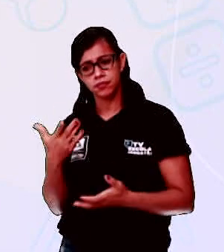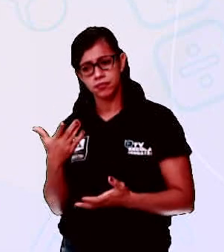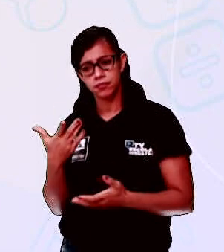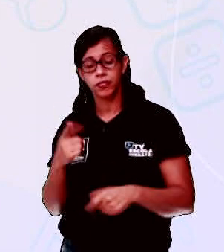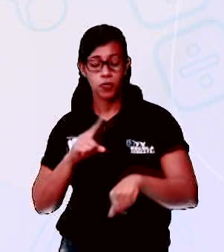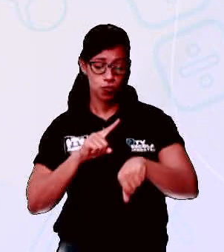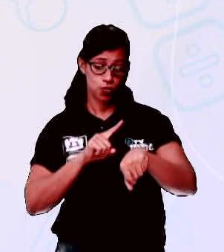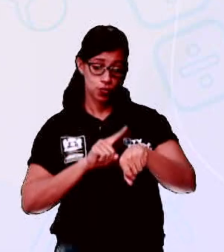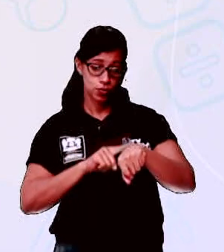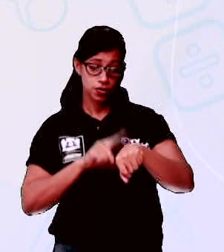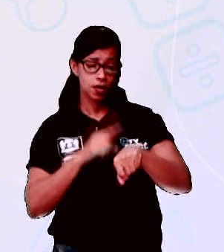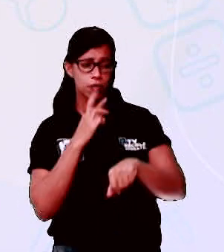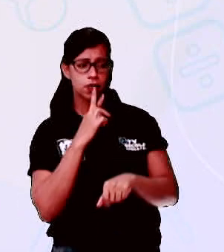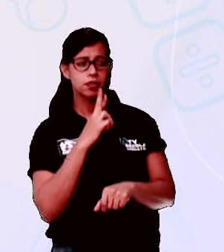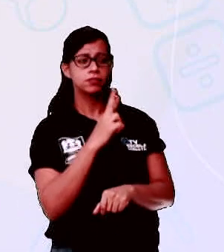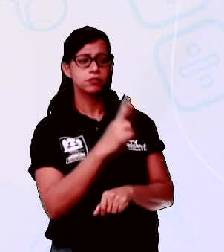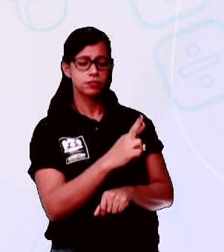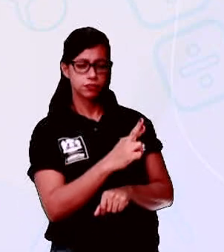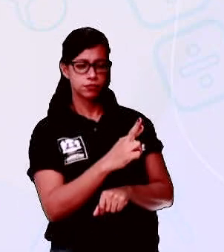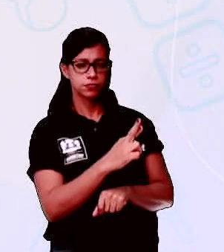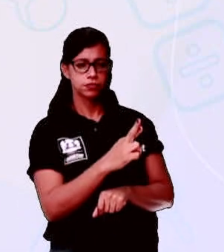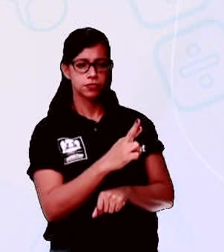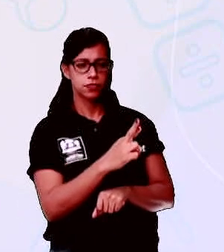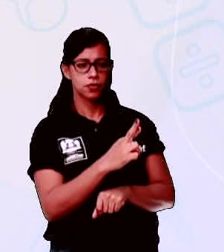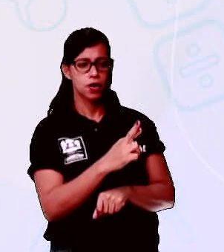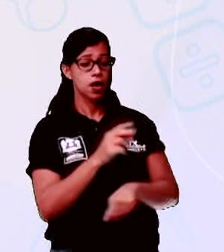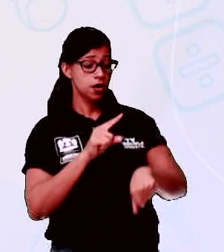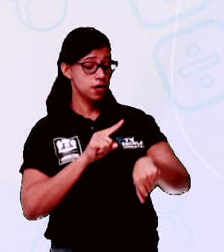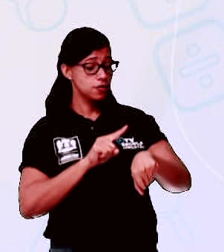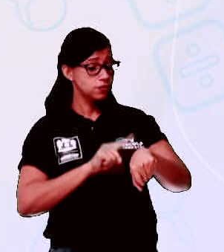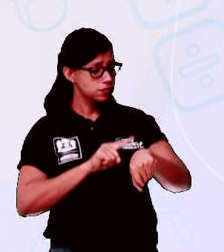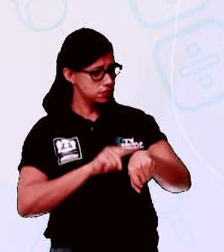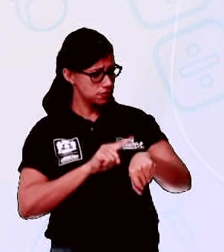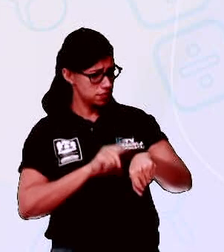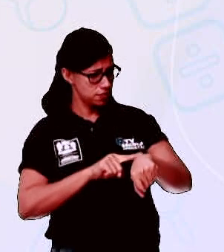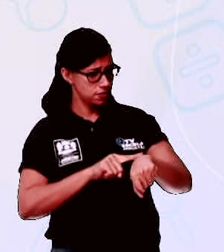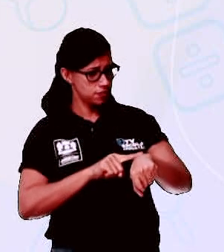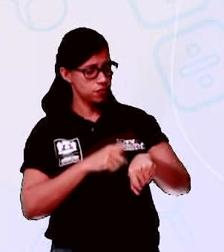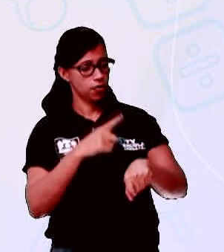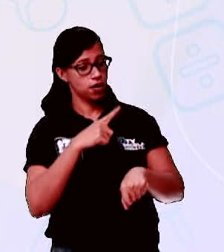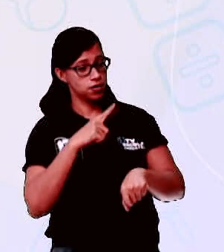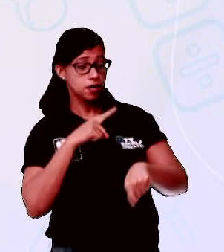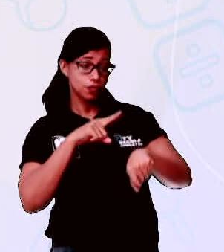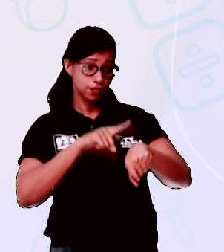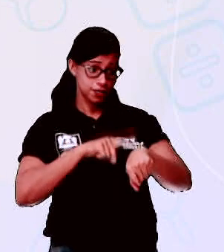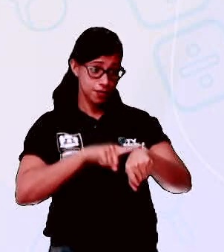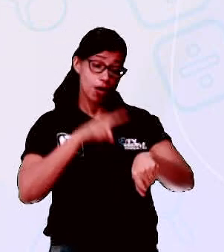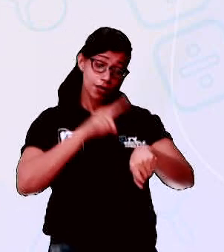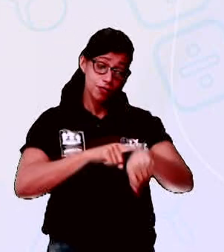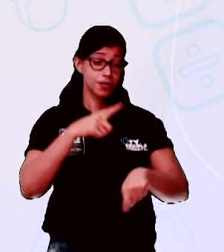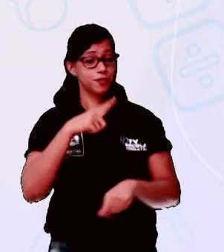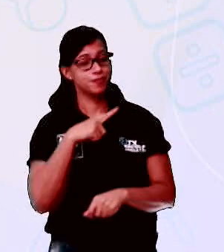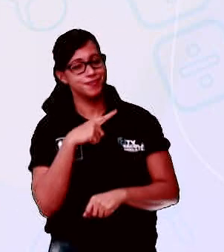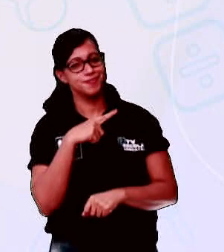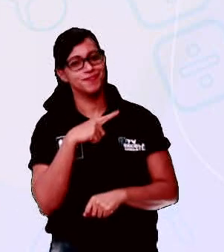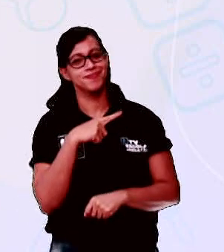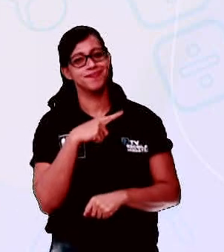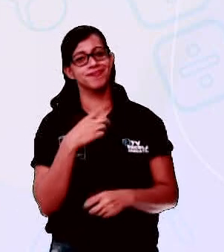tempo respondeu ao tempo. Que o tempo tem o tempo que o tempo tem?